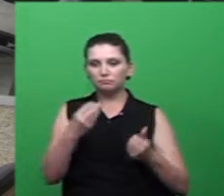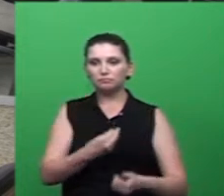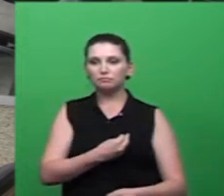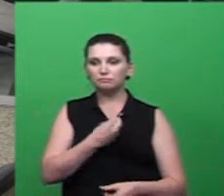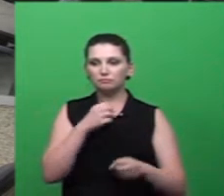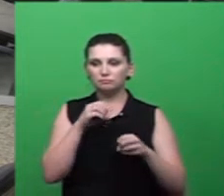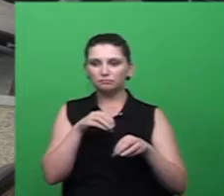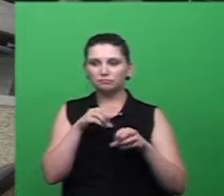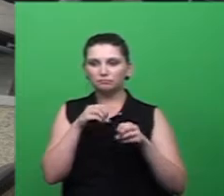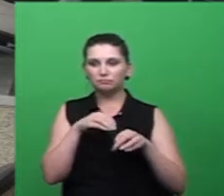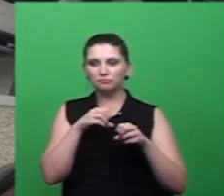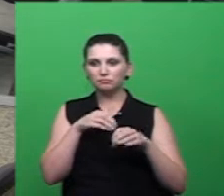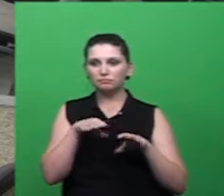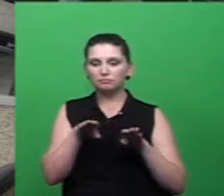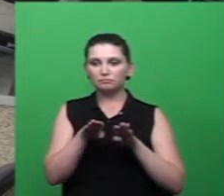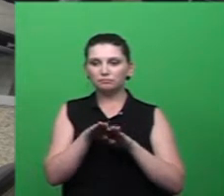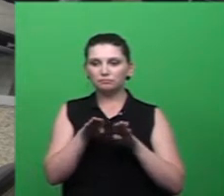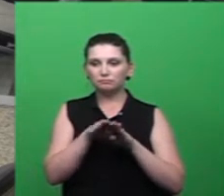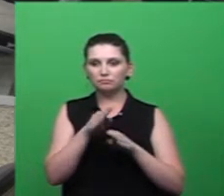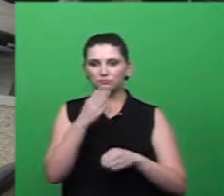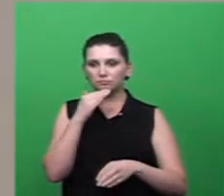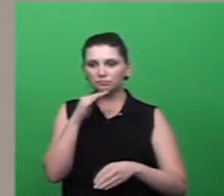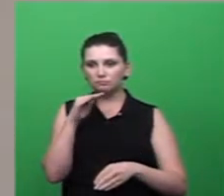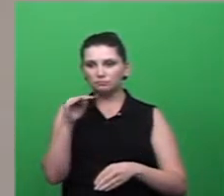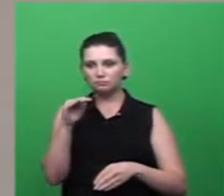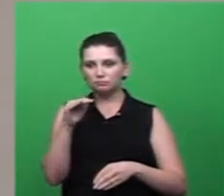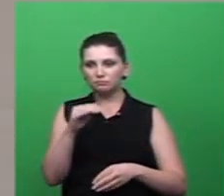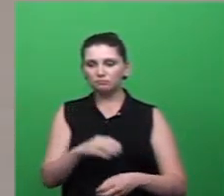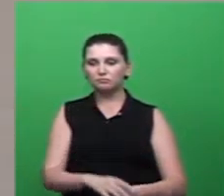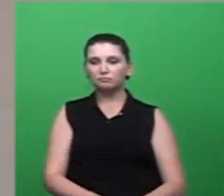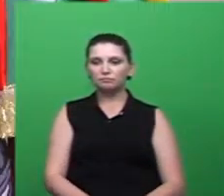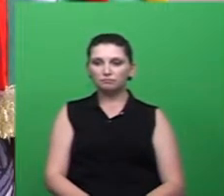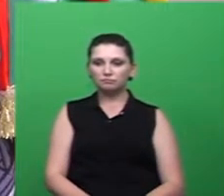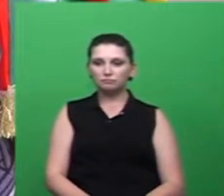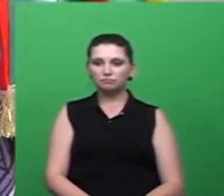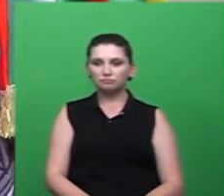educação das crianças na nossa cidade. Sendo a parte, vereador.